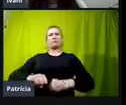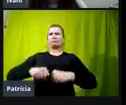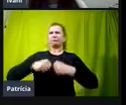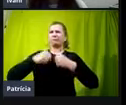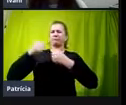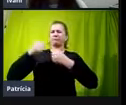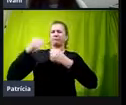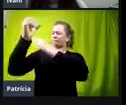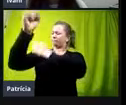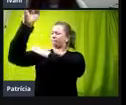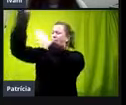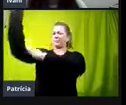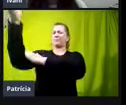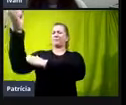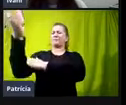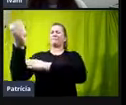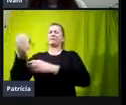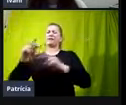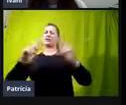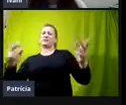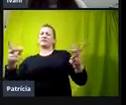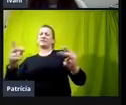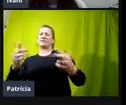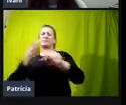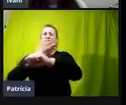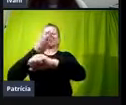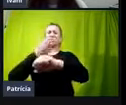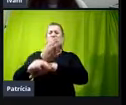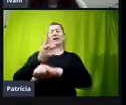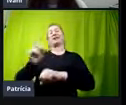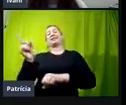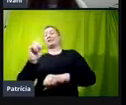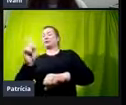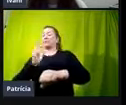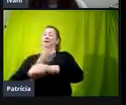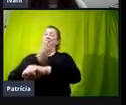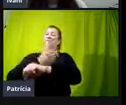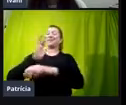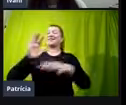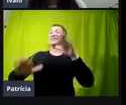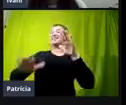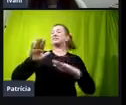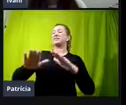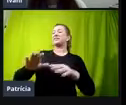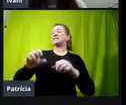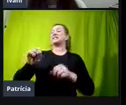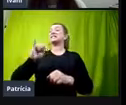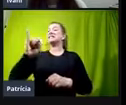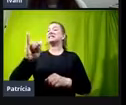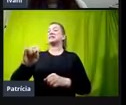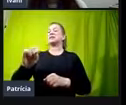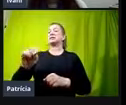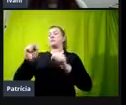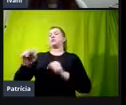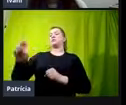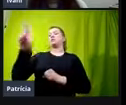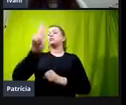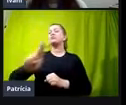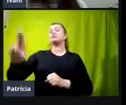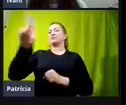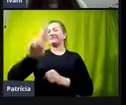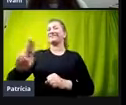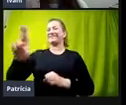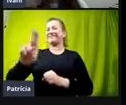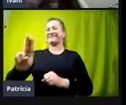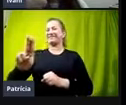diferença realmente entre participar e não participar, às vezes, né, se ela for bem utilizada, se ela for, se ela